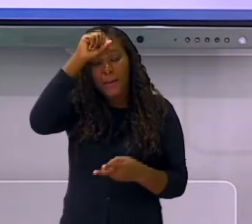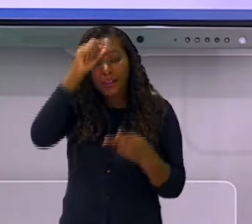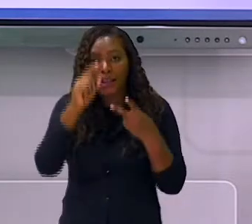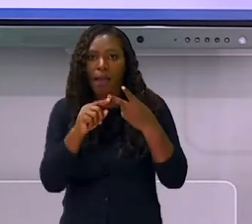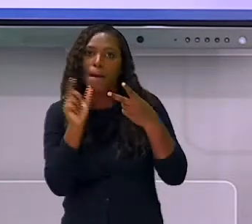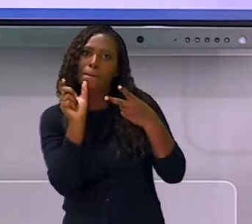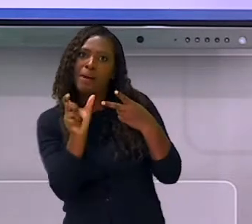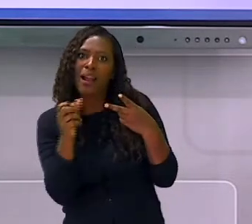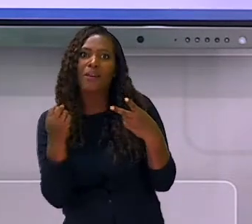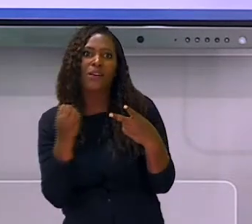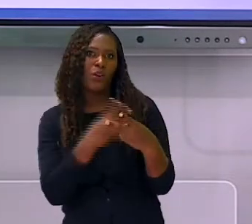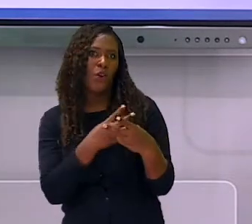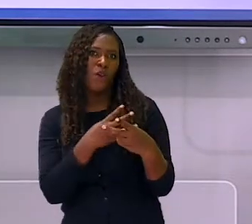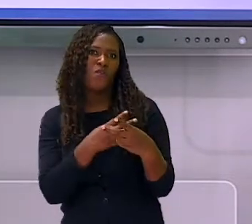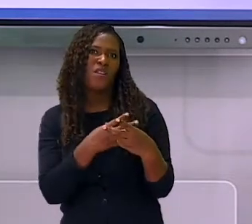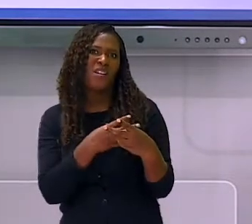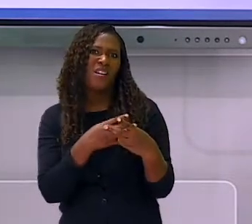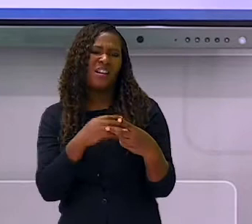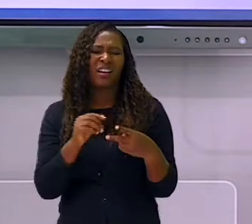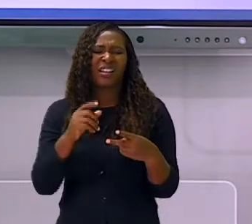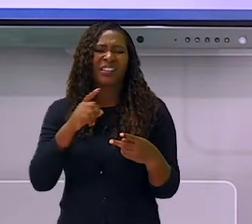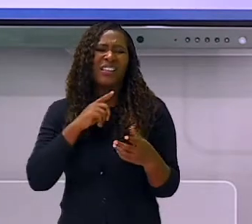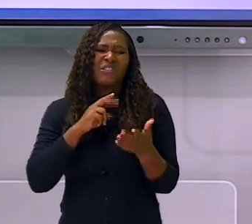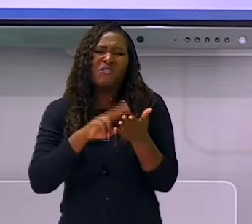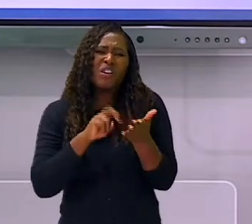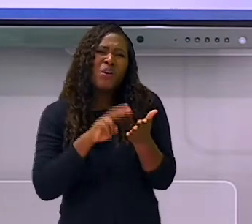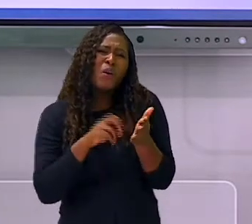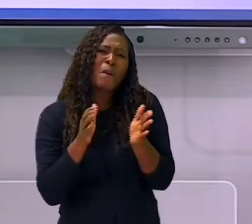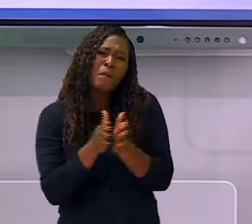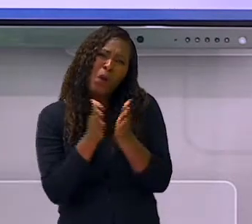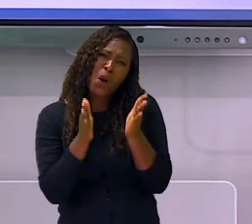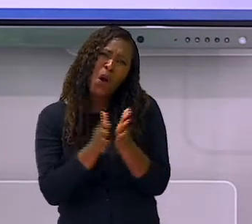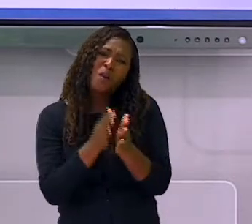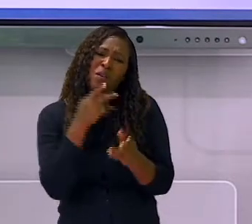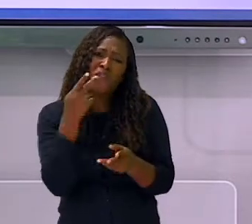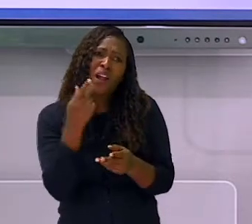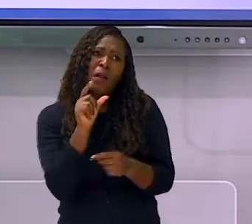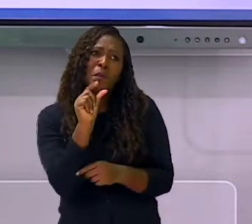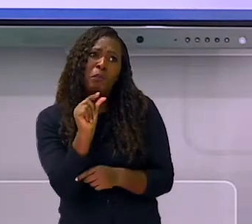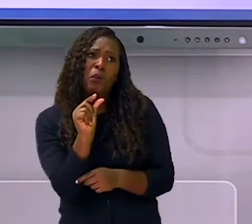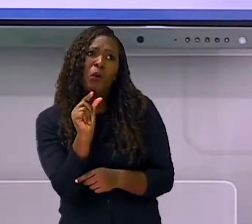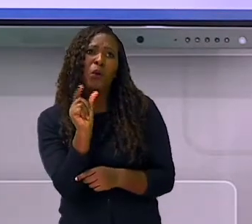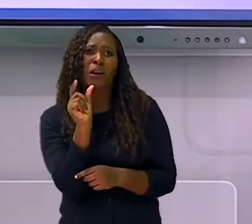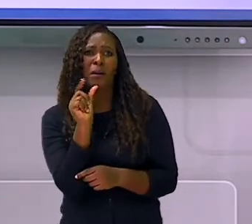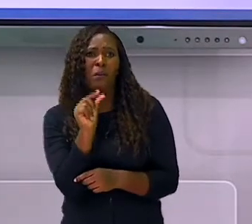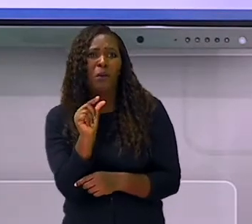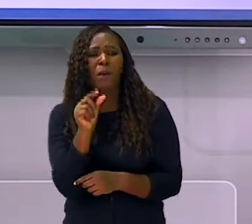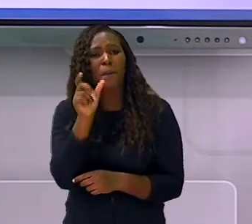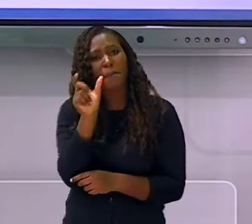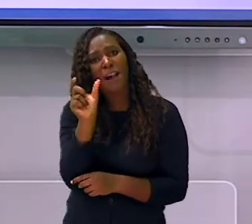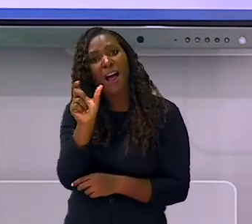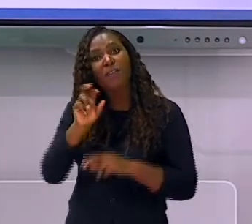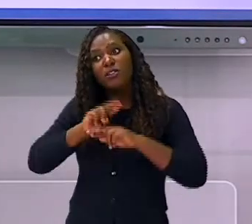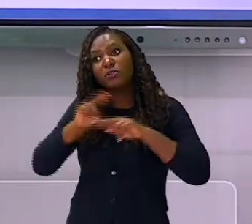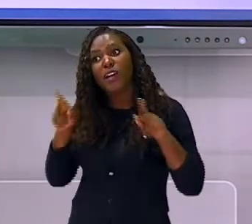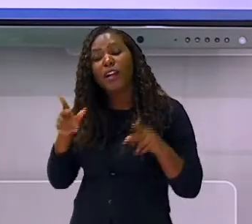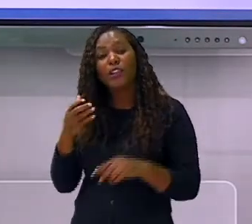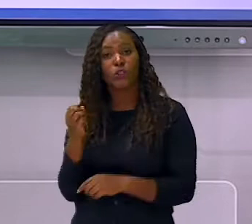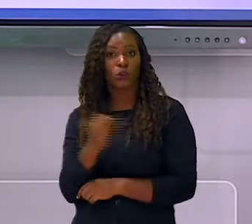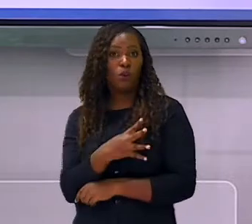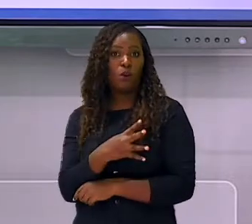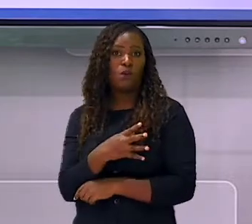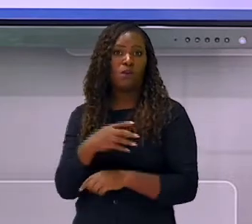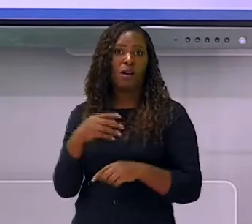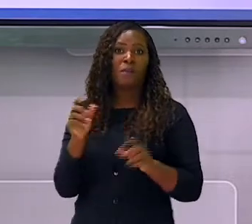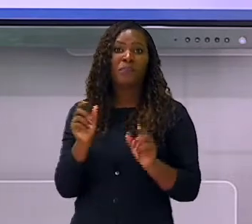ter um vocabulário pobre, ou seja, falar poucas palavras diferentes. Então, as frases serão curtas porque não